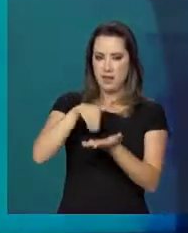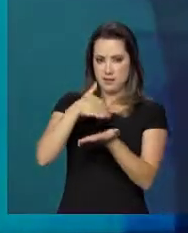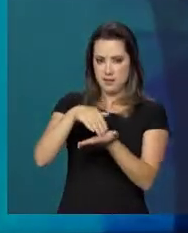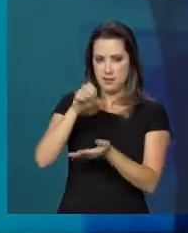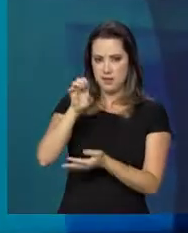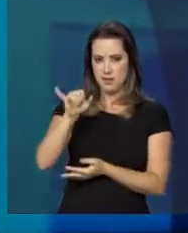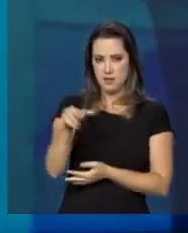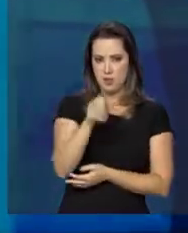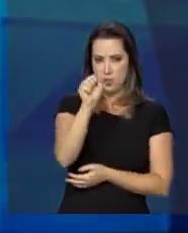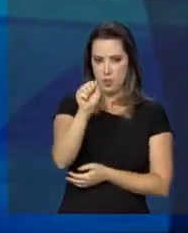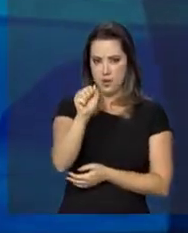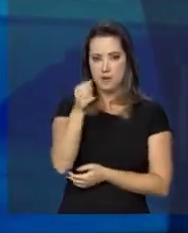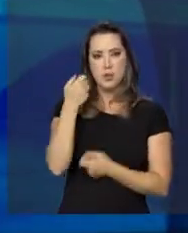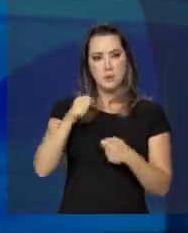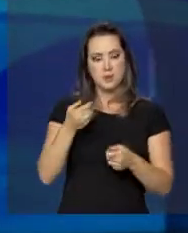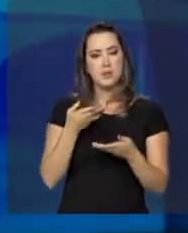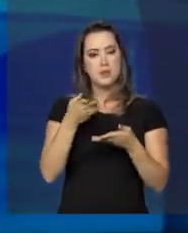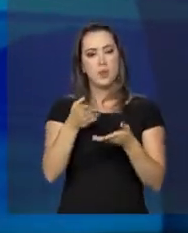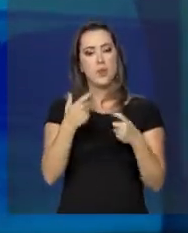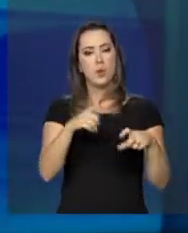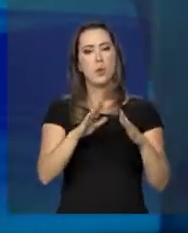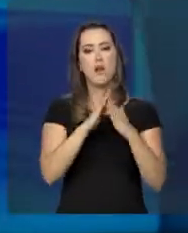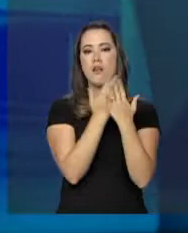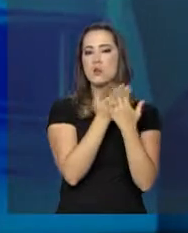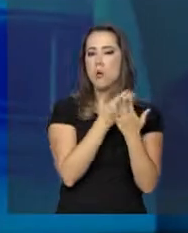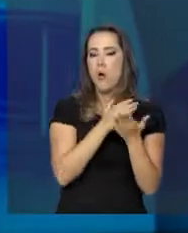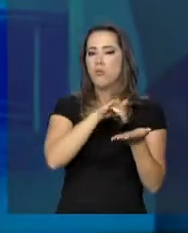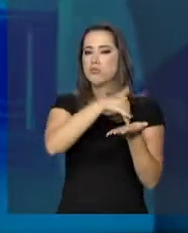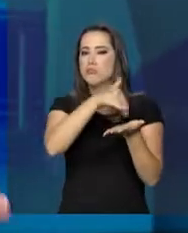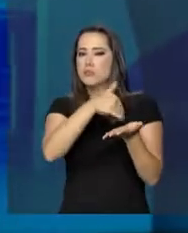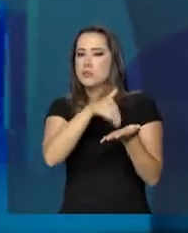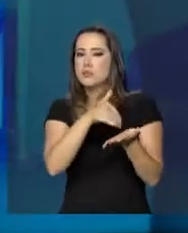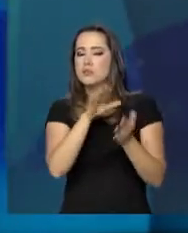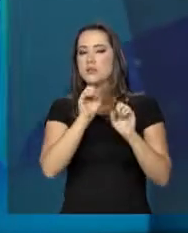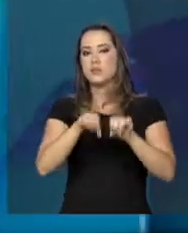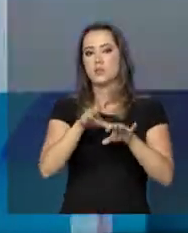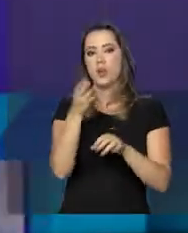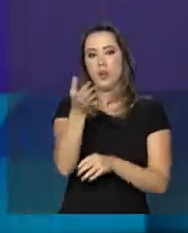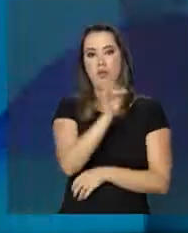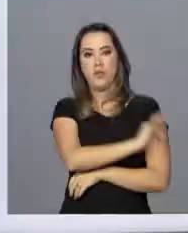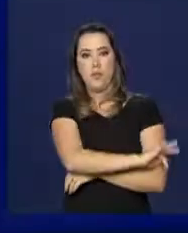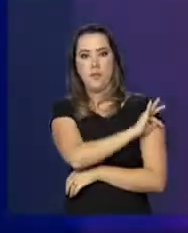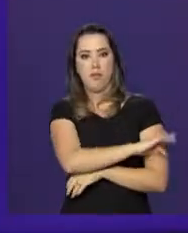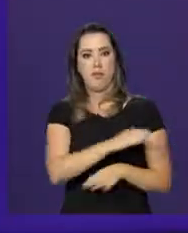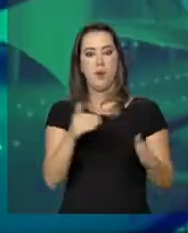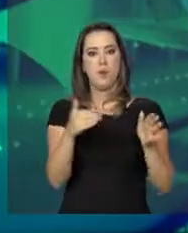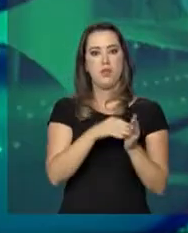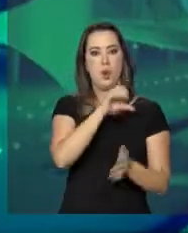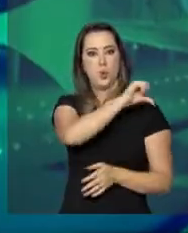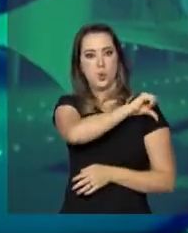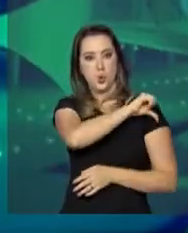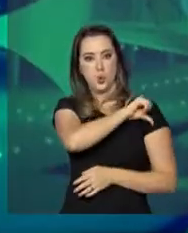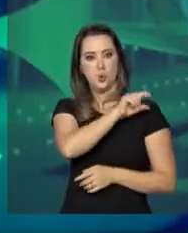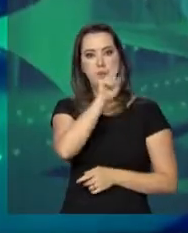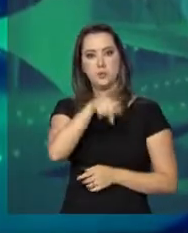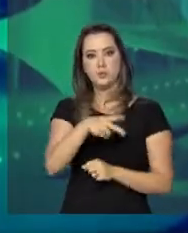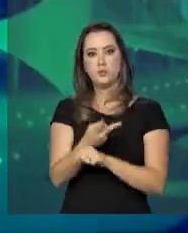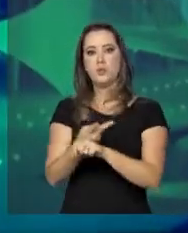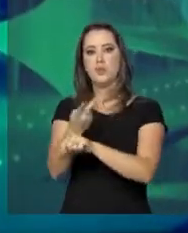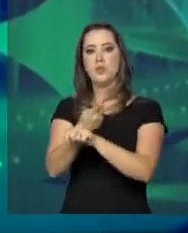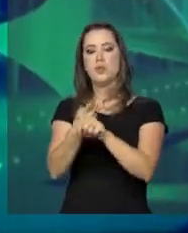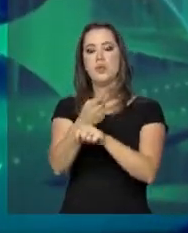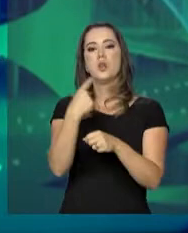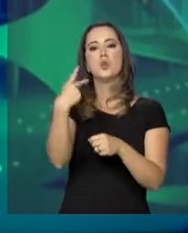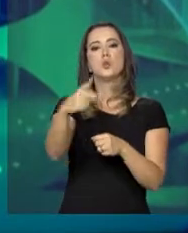é preciso procurar a Secretaria de Educação. Se o seu interesse é terminar o ensino fundamental, até o nono ano, o recomendável é você